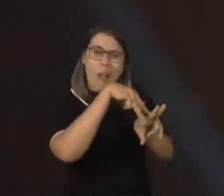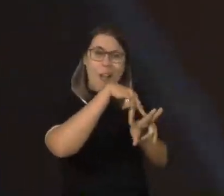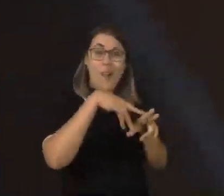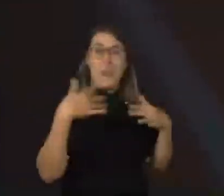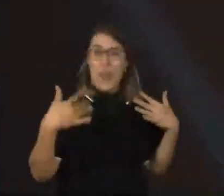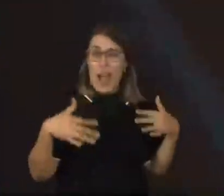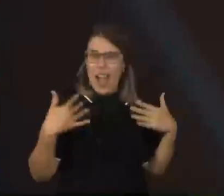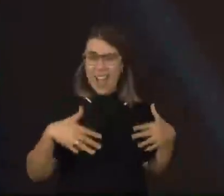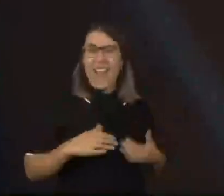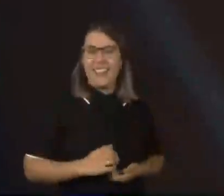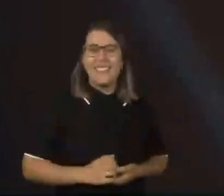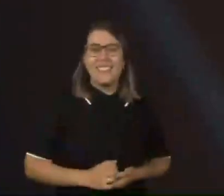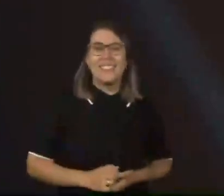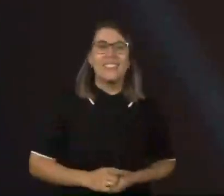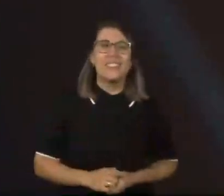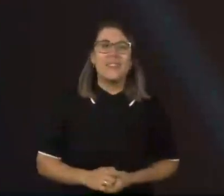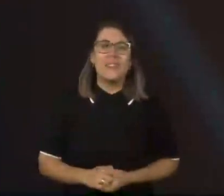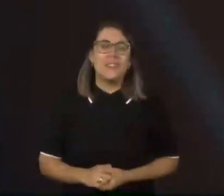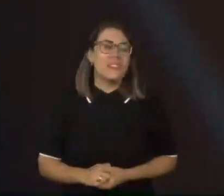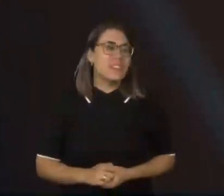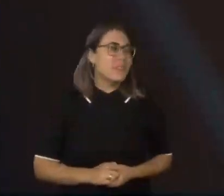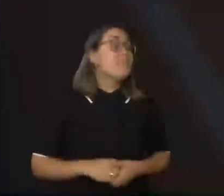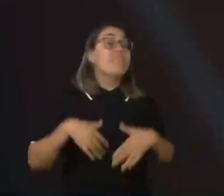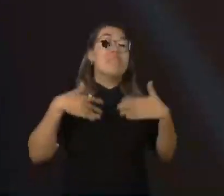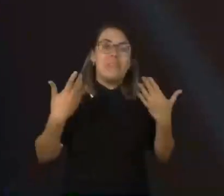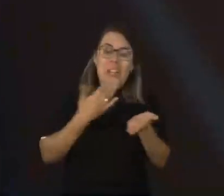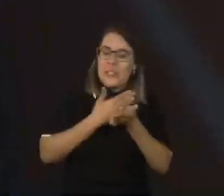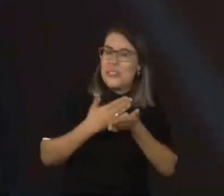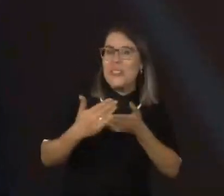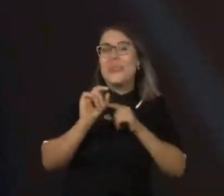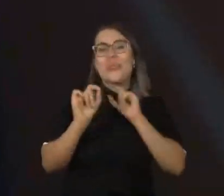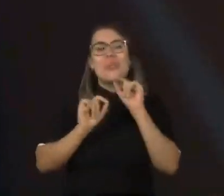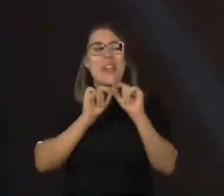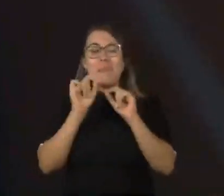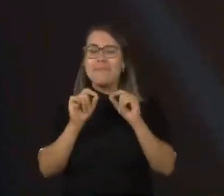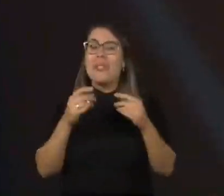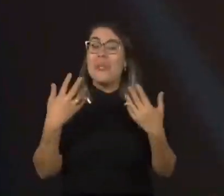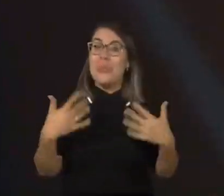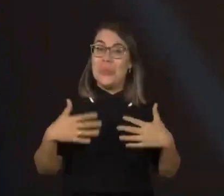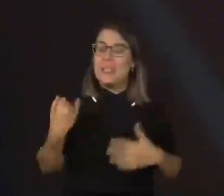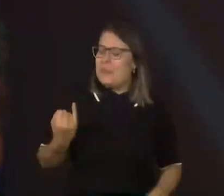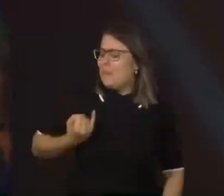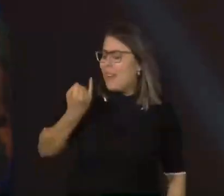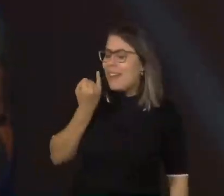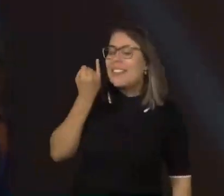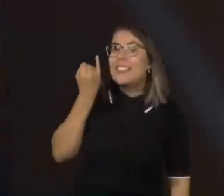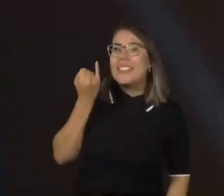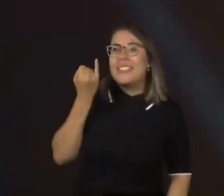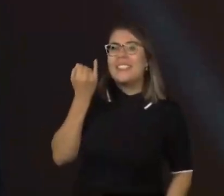bastante radical com o seu skate. Continuando, então, algo extremamente importante nessa